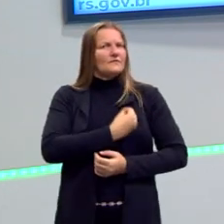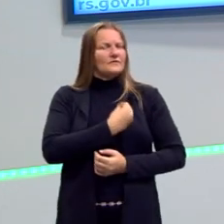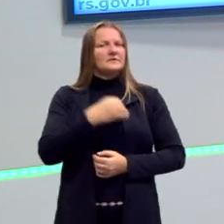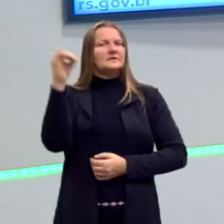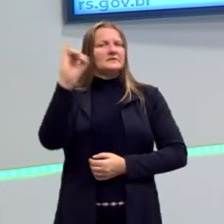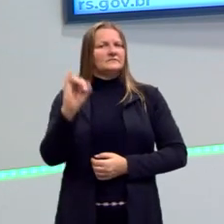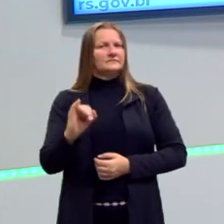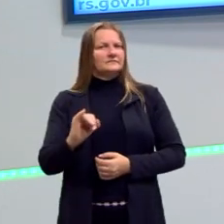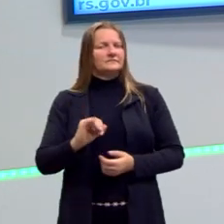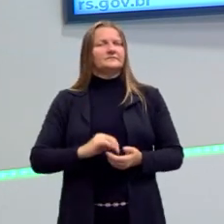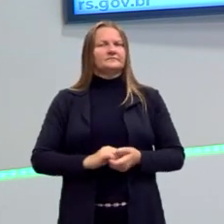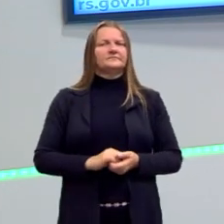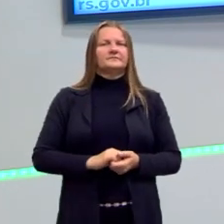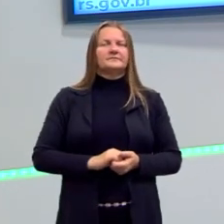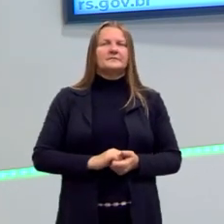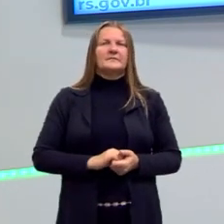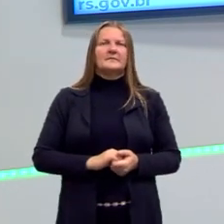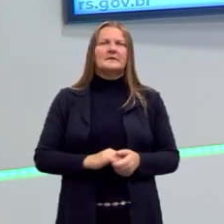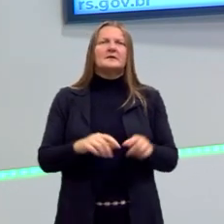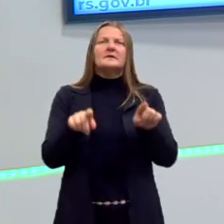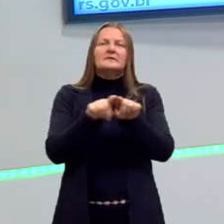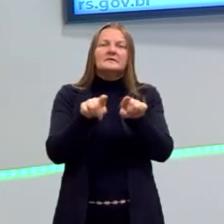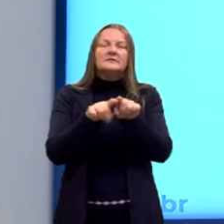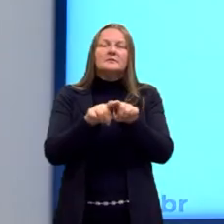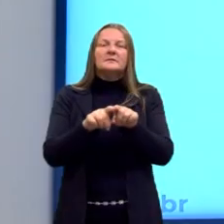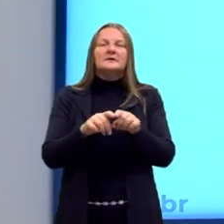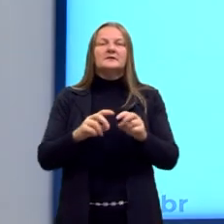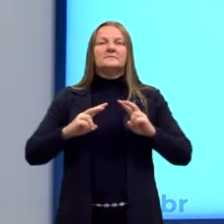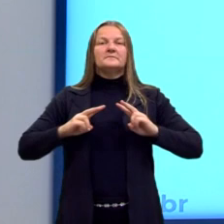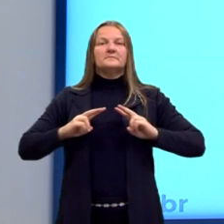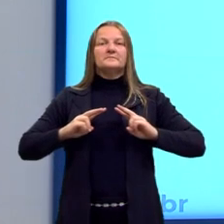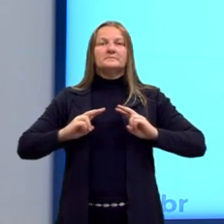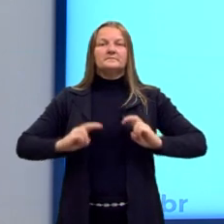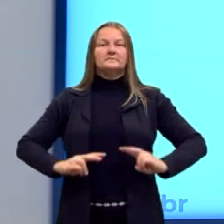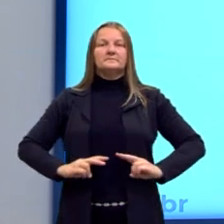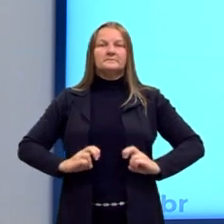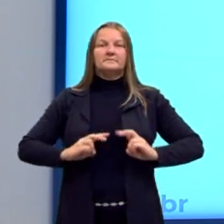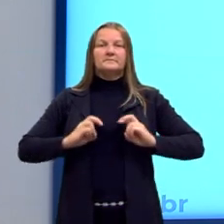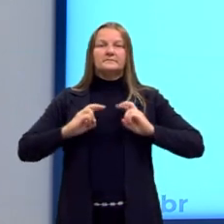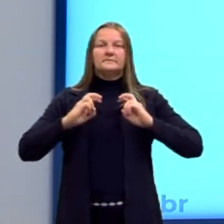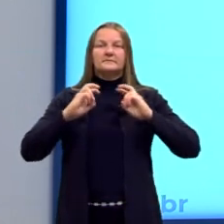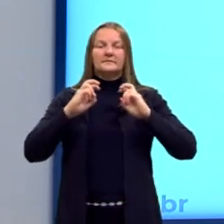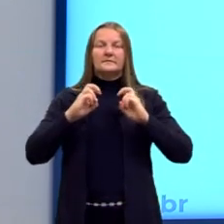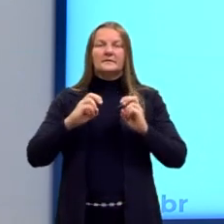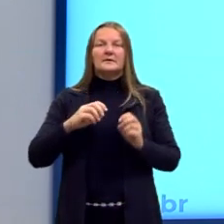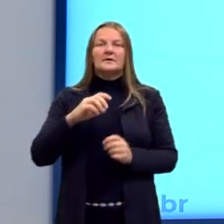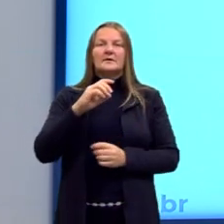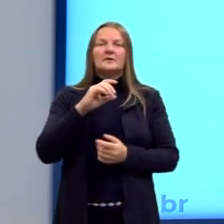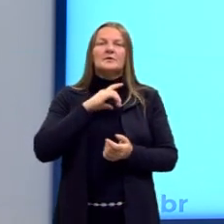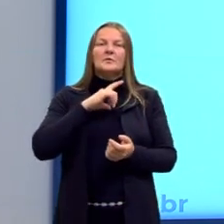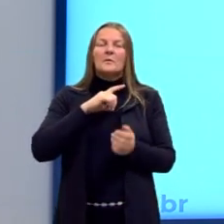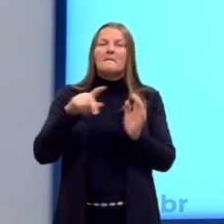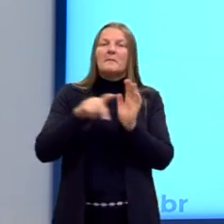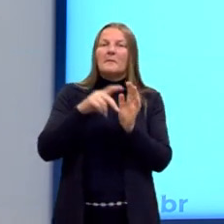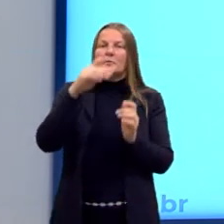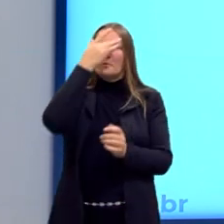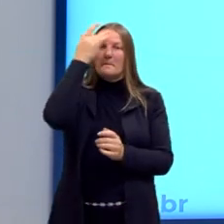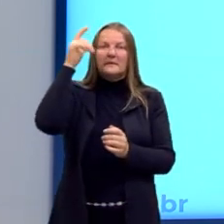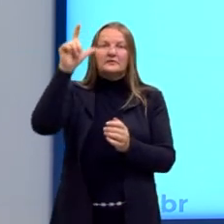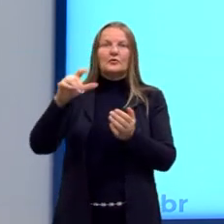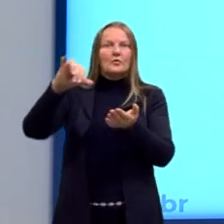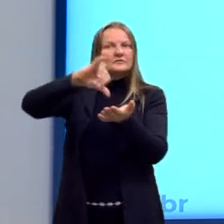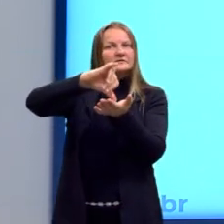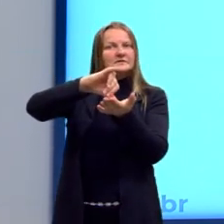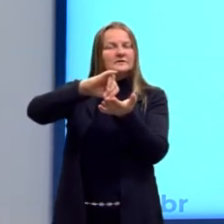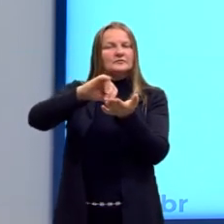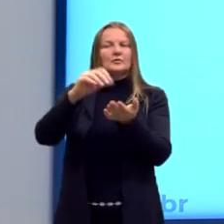Itália dos renascentistas. E ele é um antropocentrista. Ou seja, o ser humano, homem, é